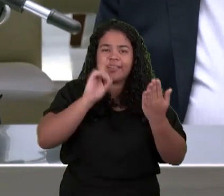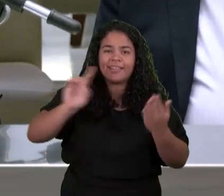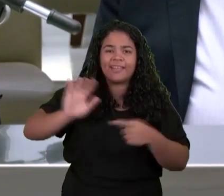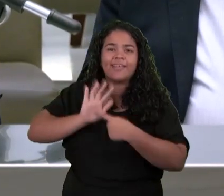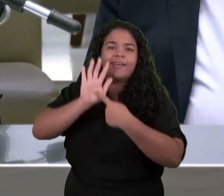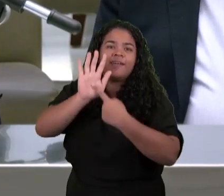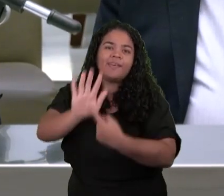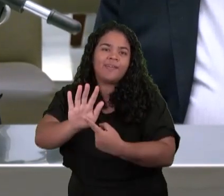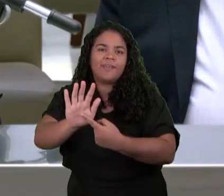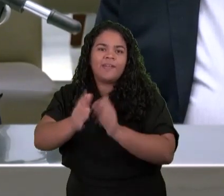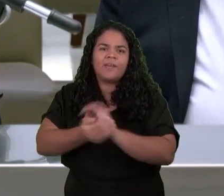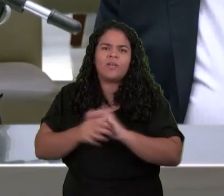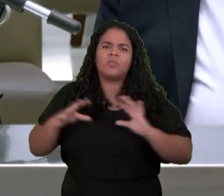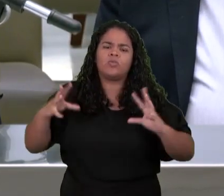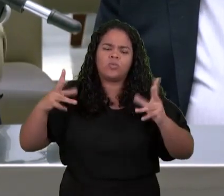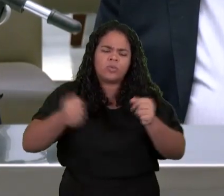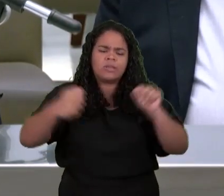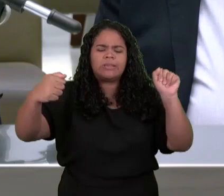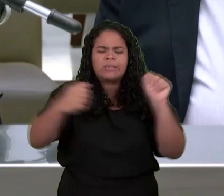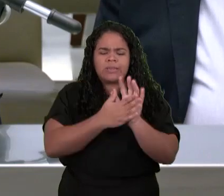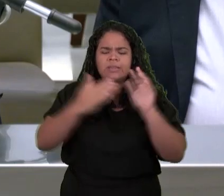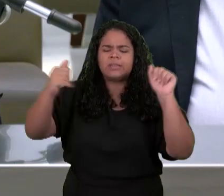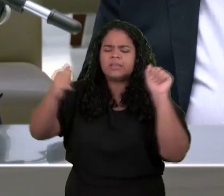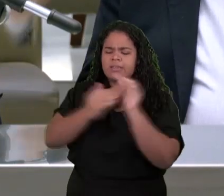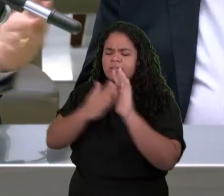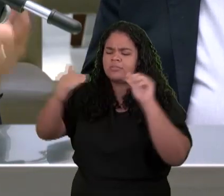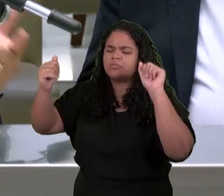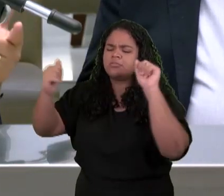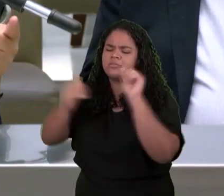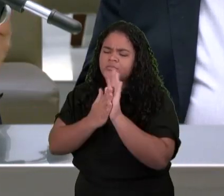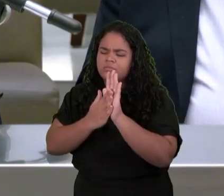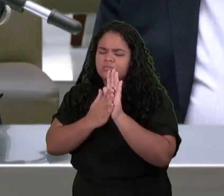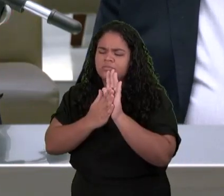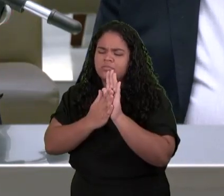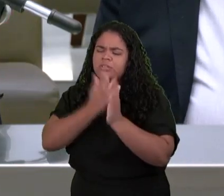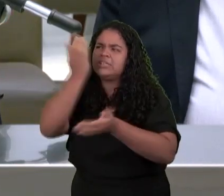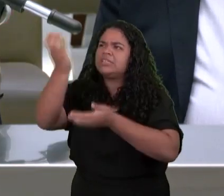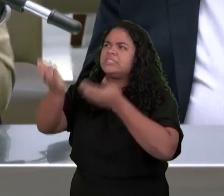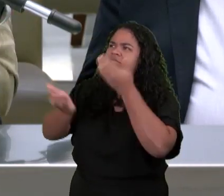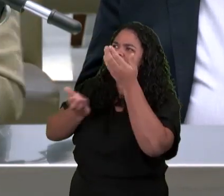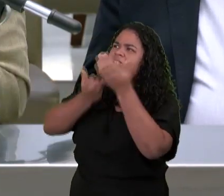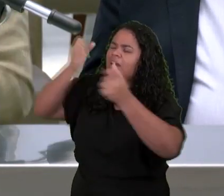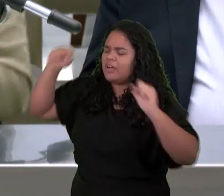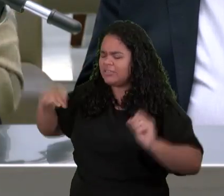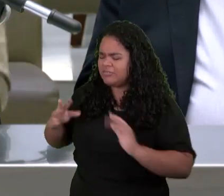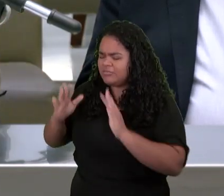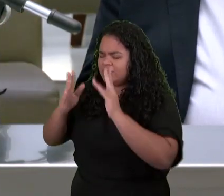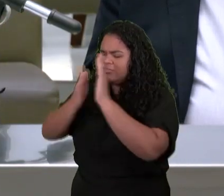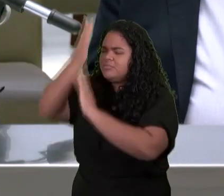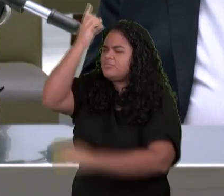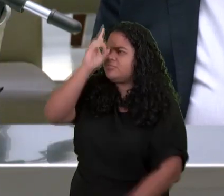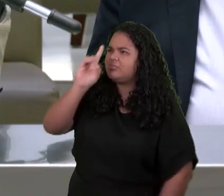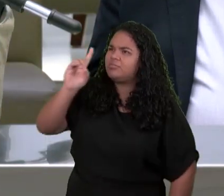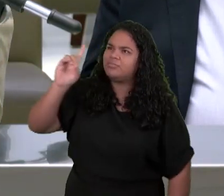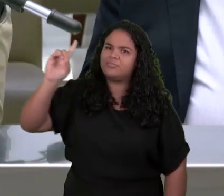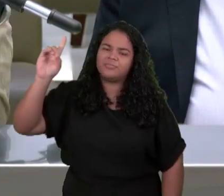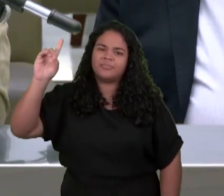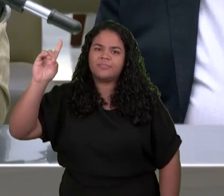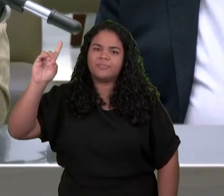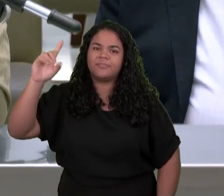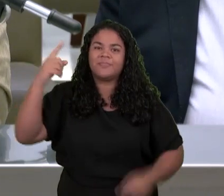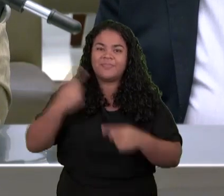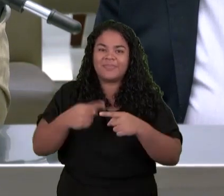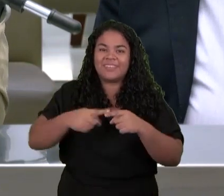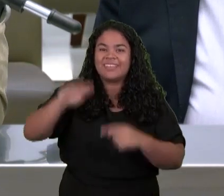cântico Deles Foi um novo Cântico Porque eles Começaram A reconhecer Que